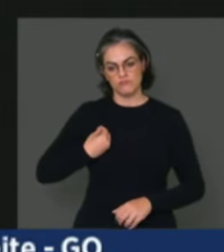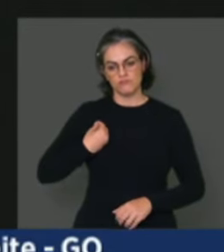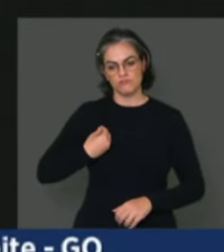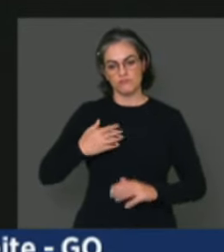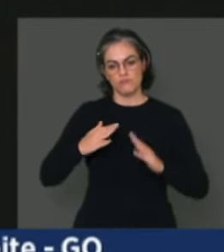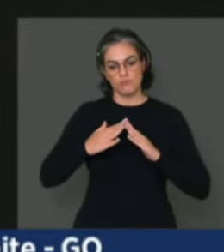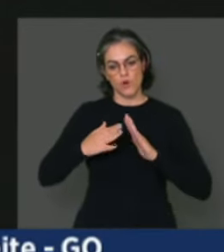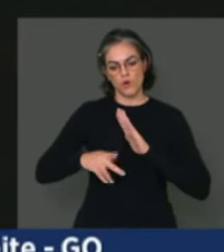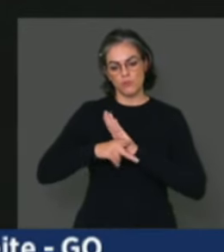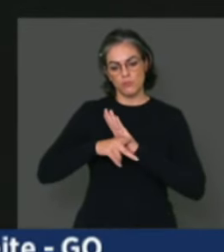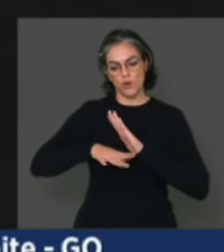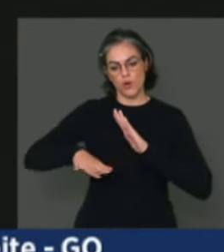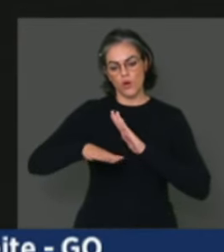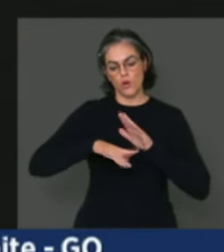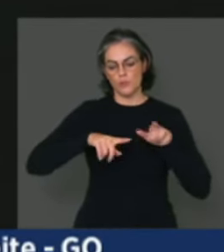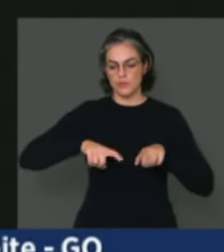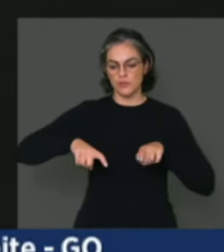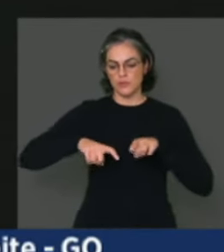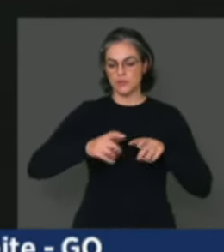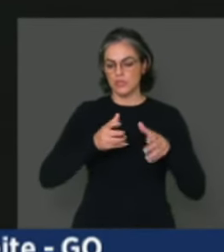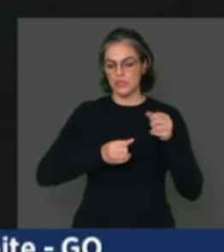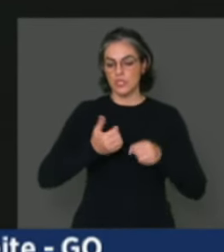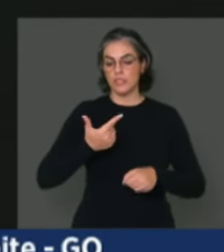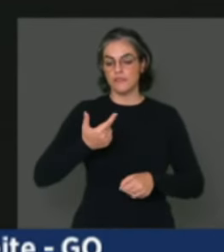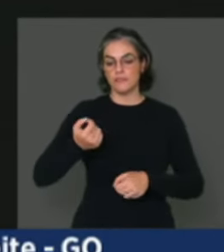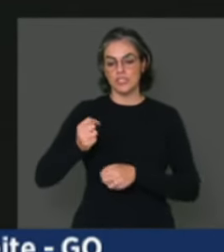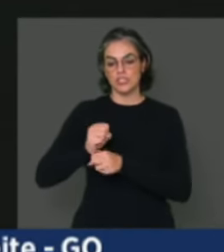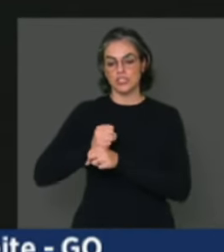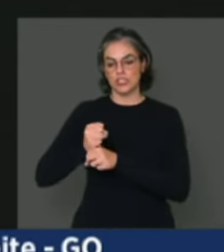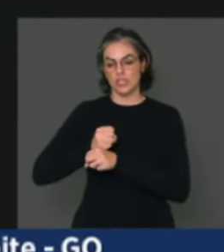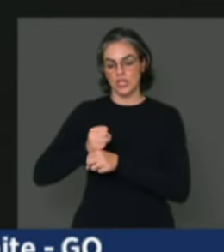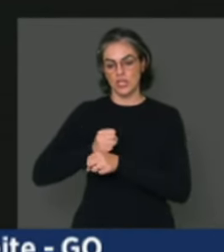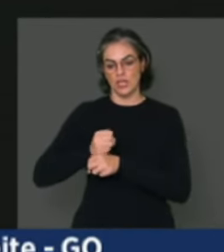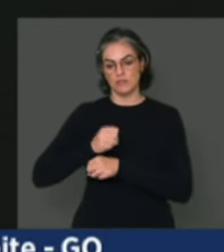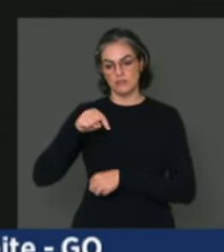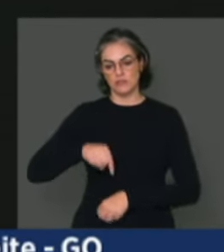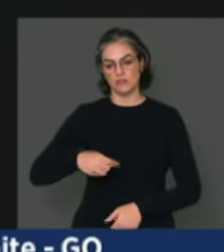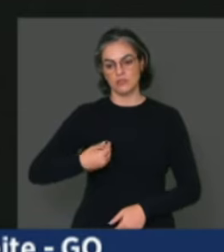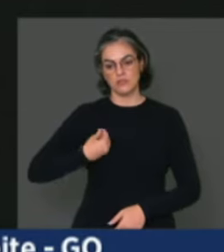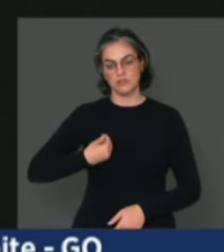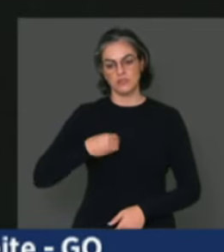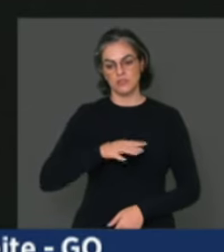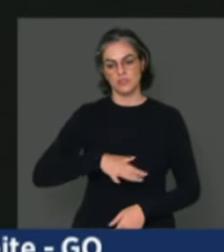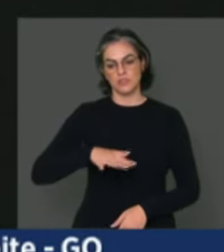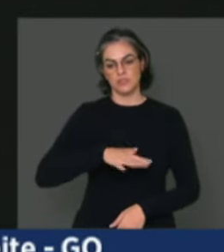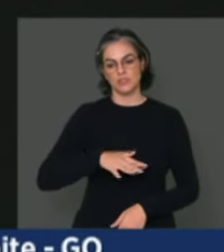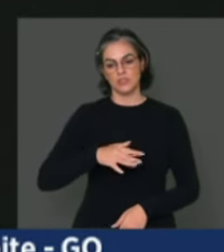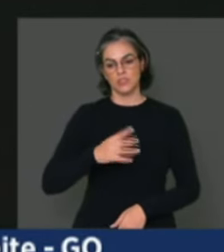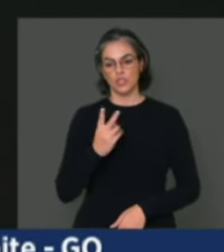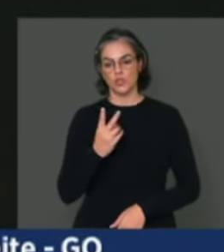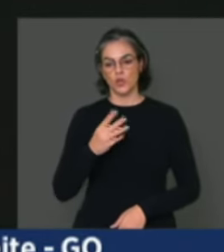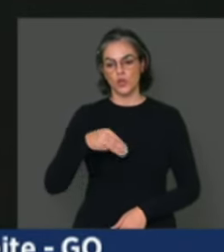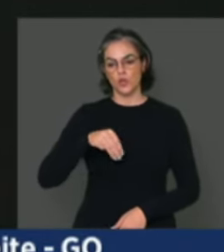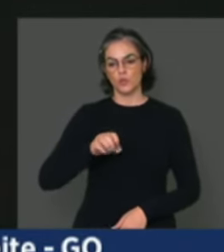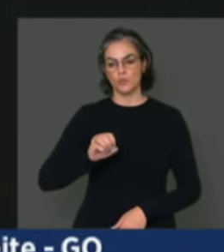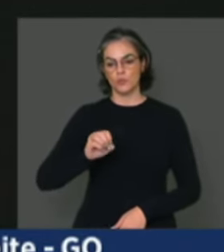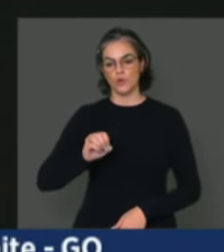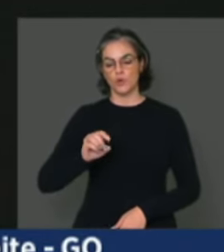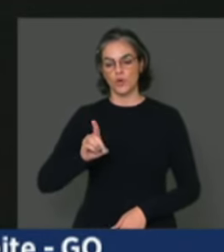minha propriedade, tem 20 anos que eu estou nesta atividade, em dois módulos rurais.